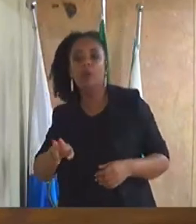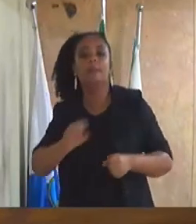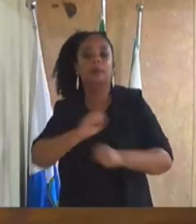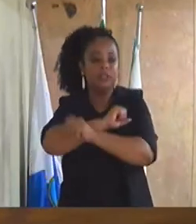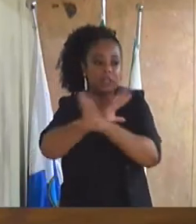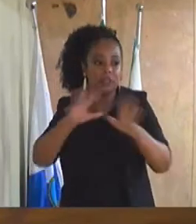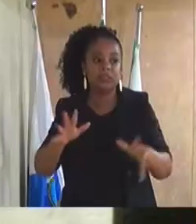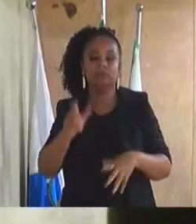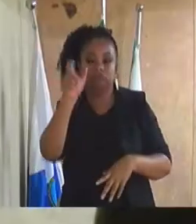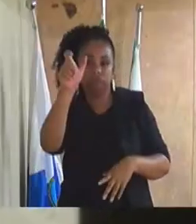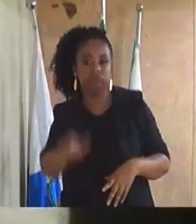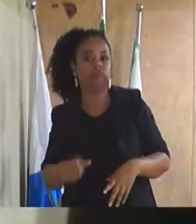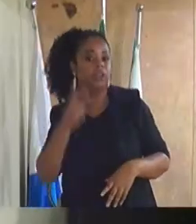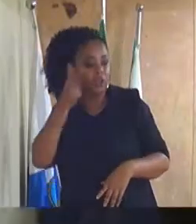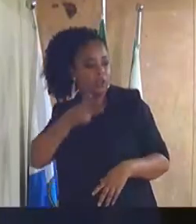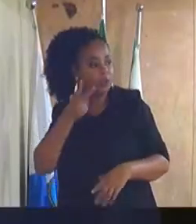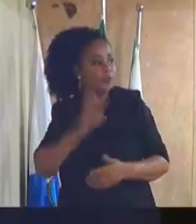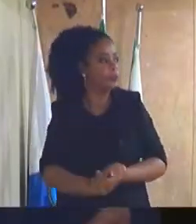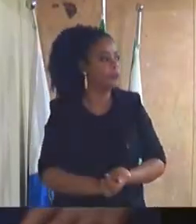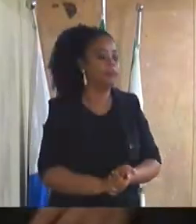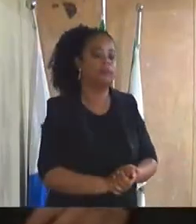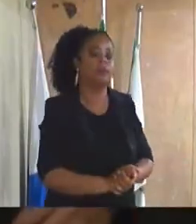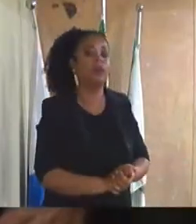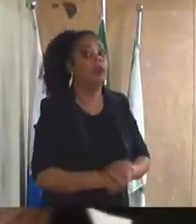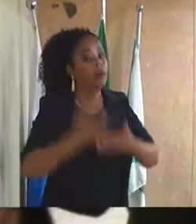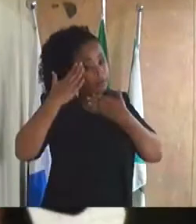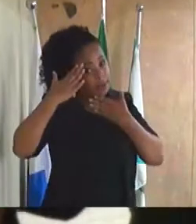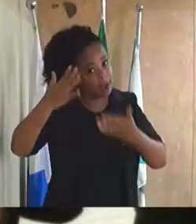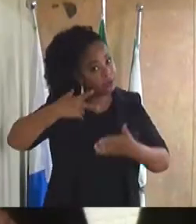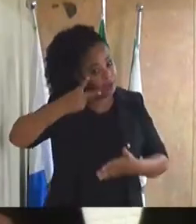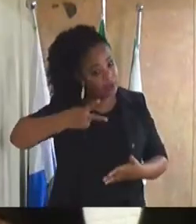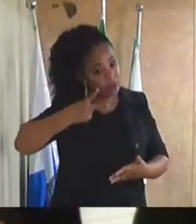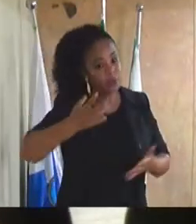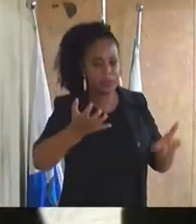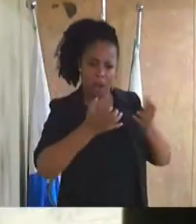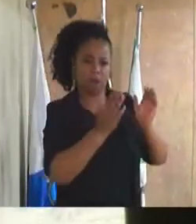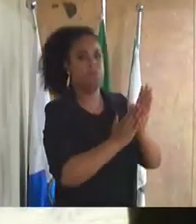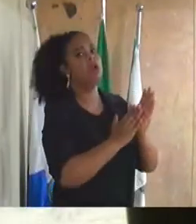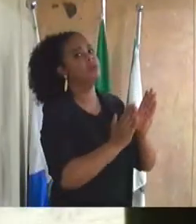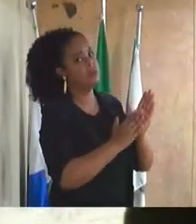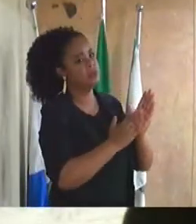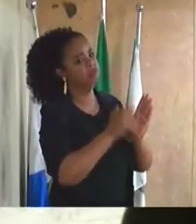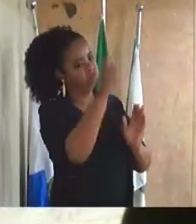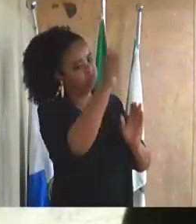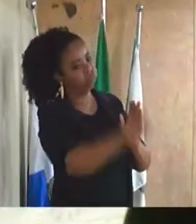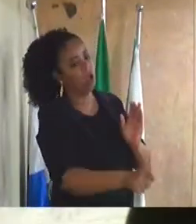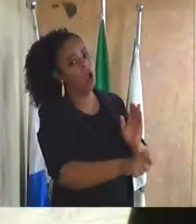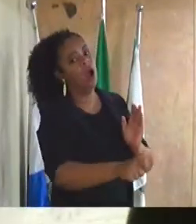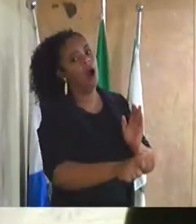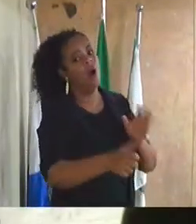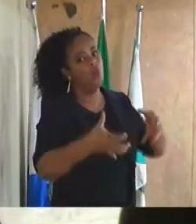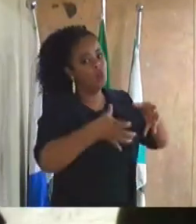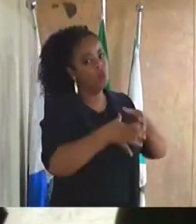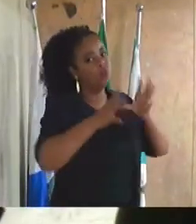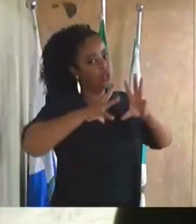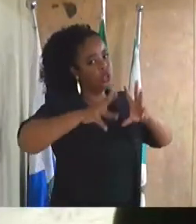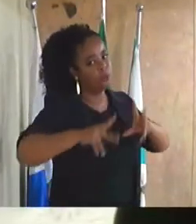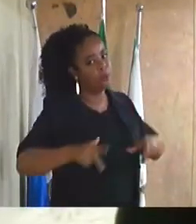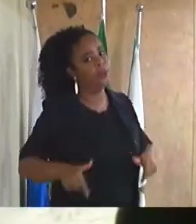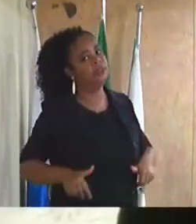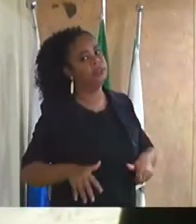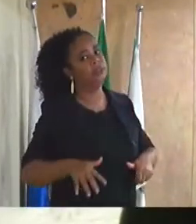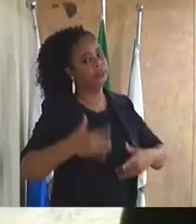vereador obrigado vereador eu sinceramente quero até parabenizar o departamento de peso urbana que